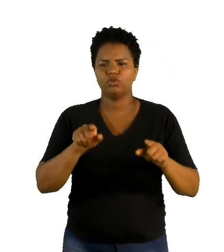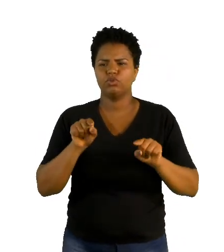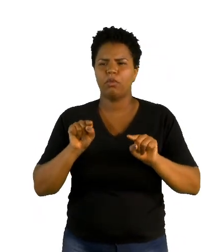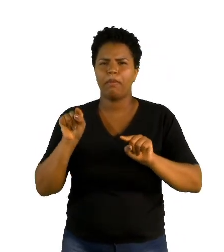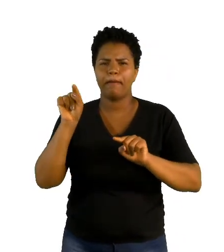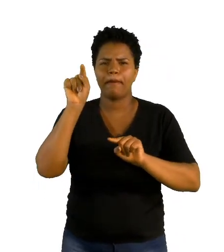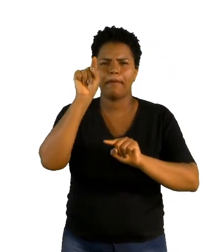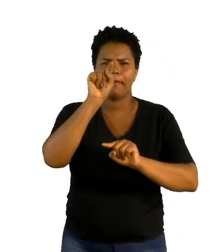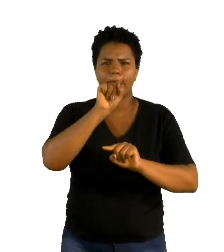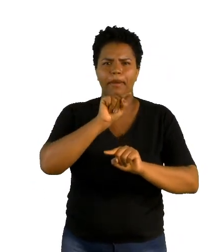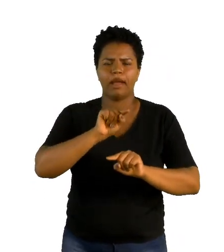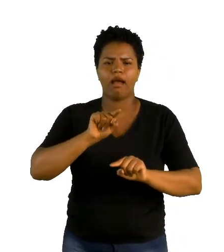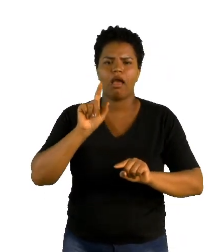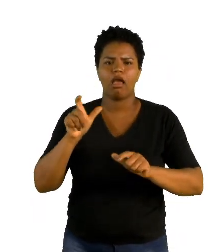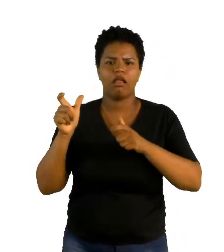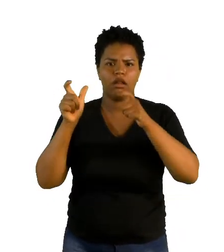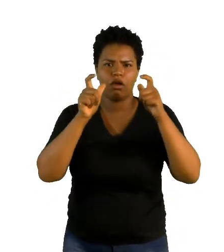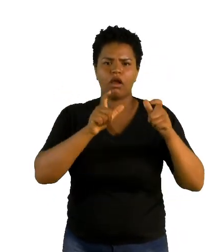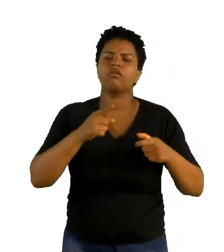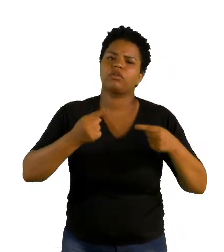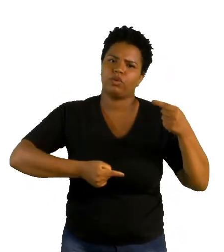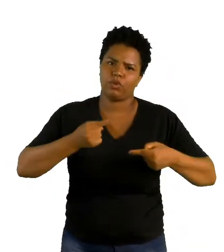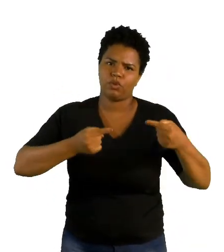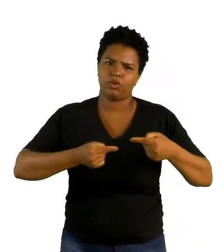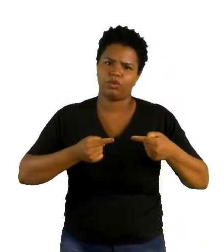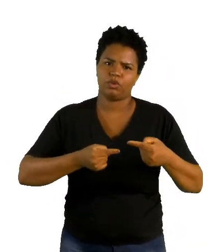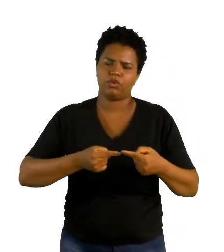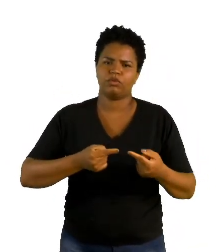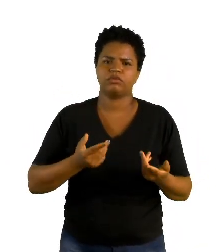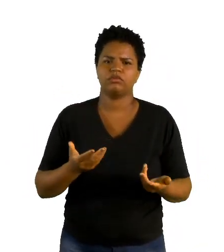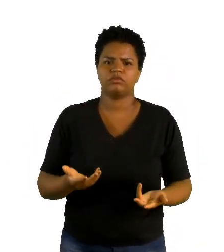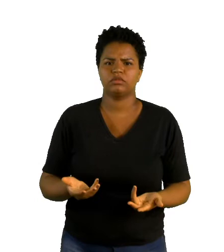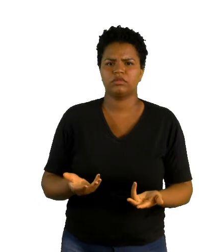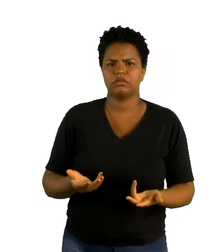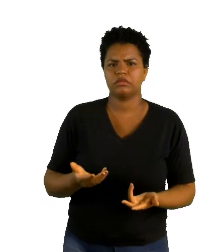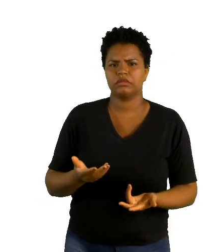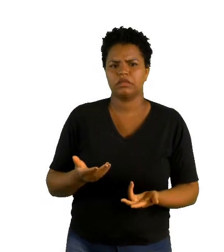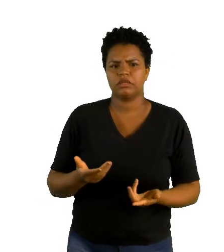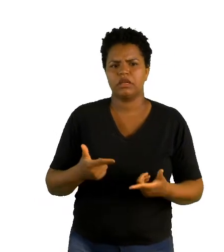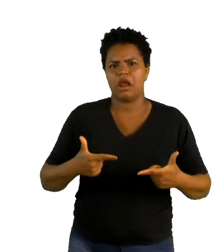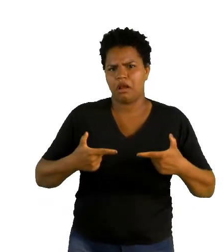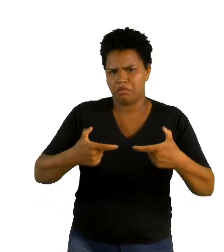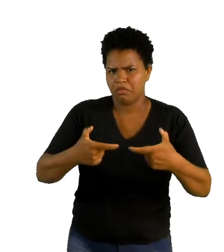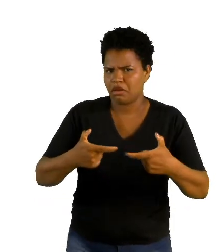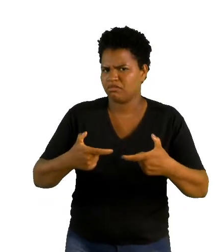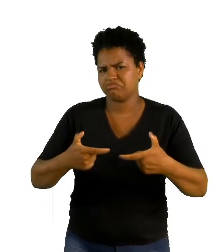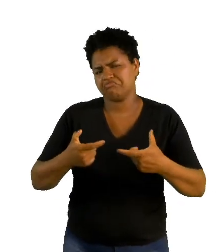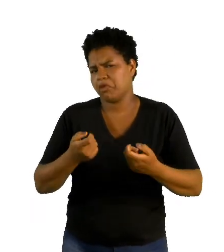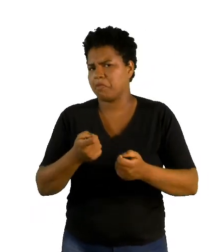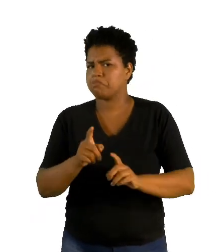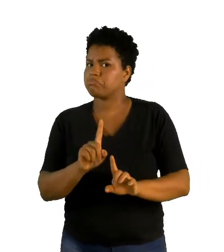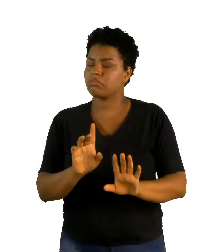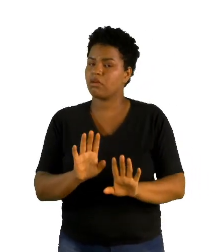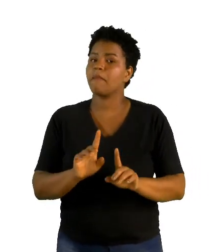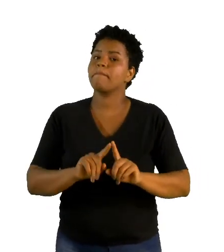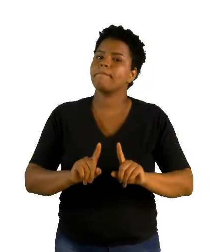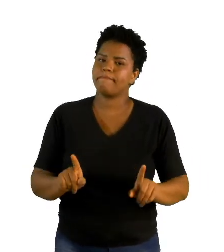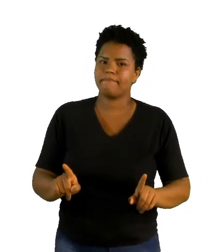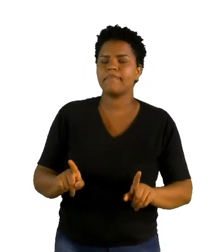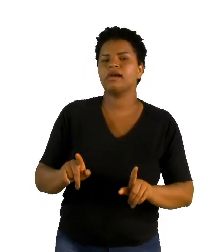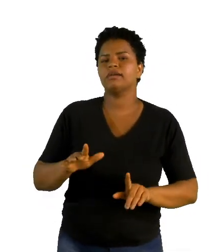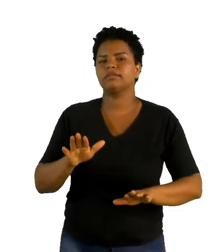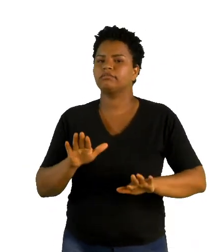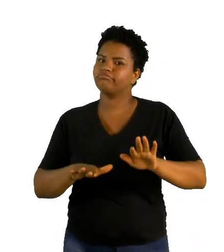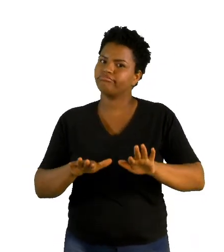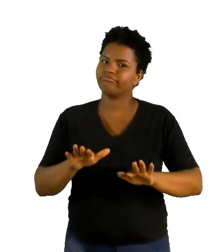locais que estão passando por uma situação de conflito. Conflito armado? Não necessariamente. Mas são regiões de instabilidade. Eu